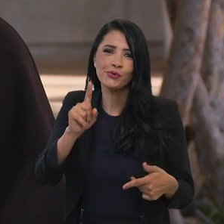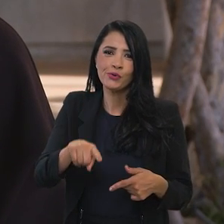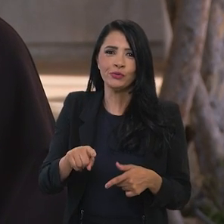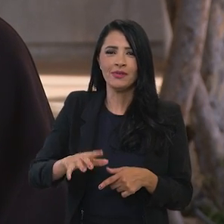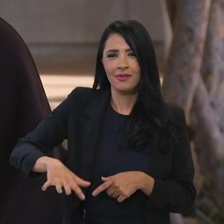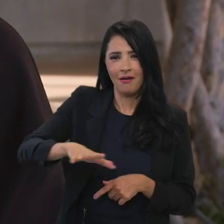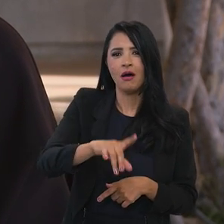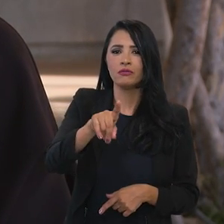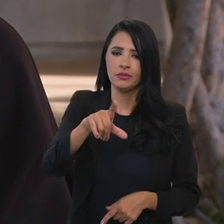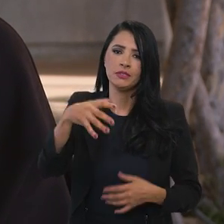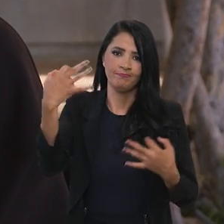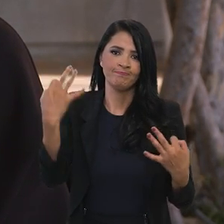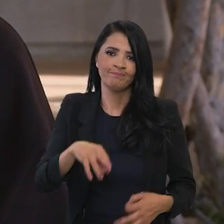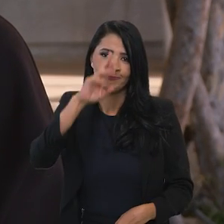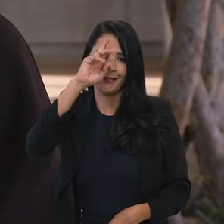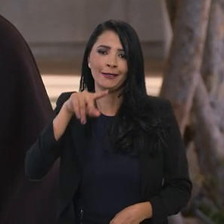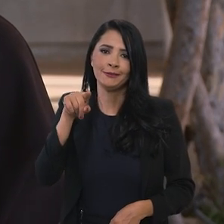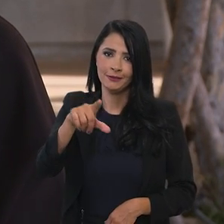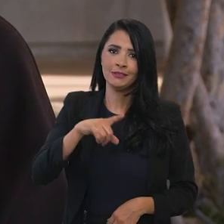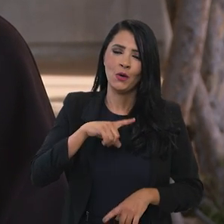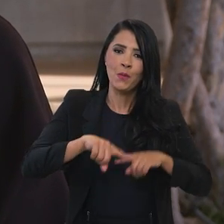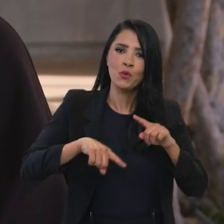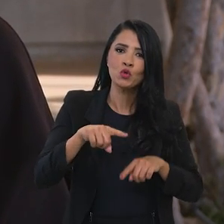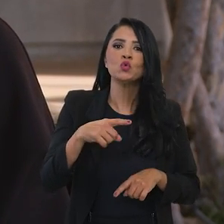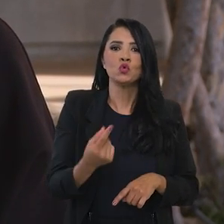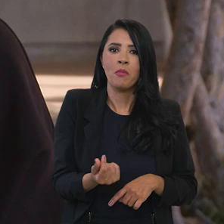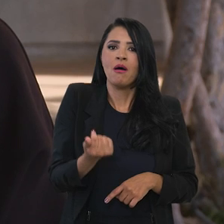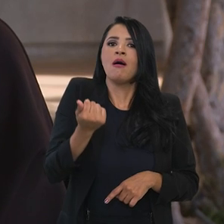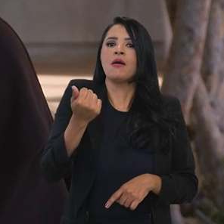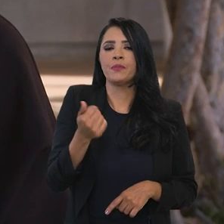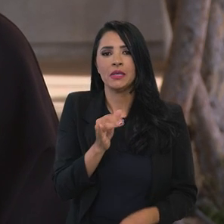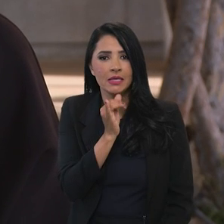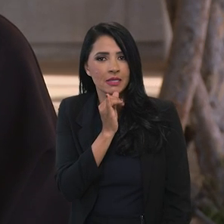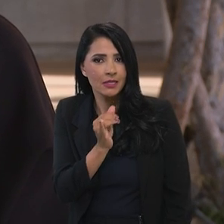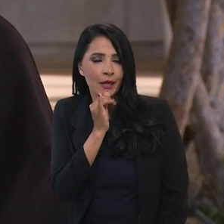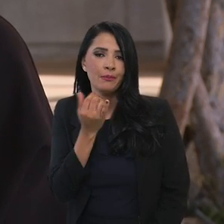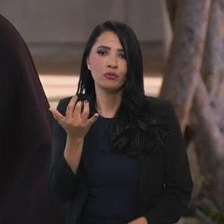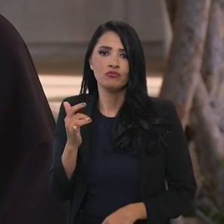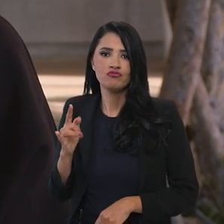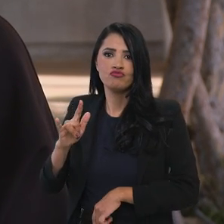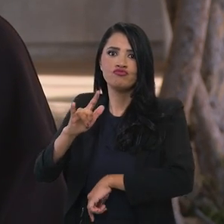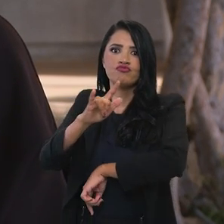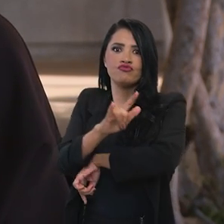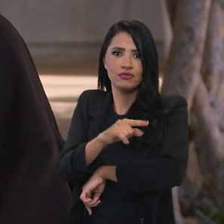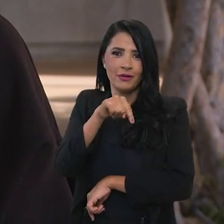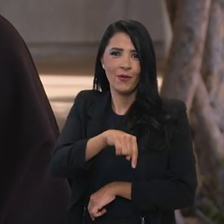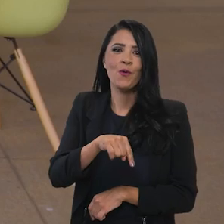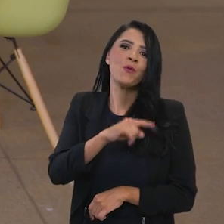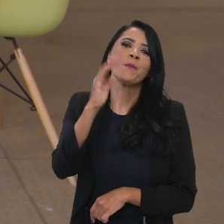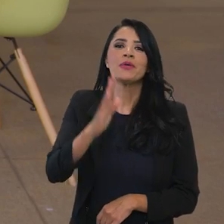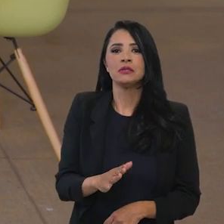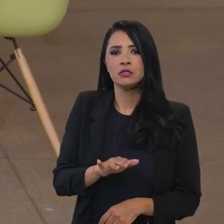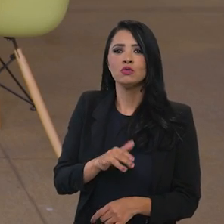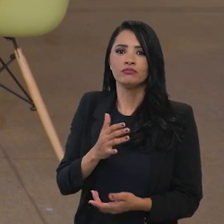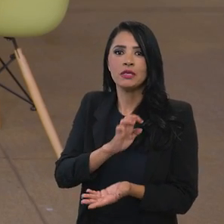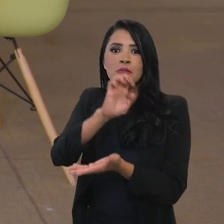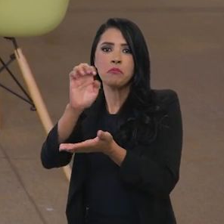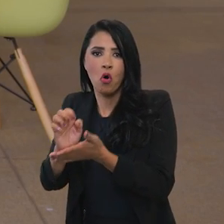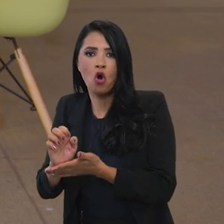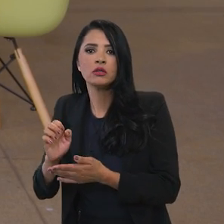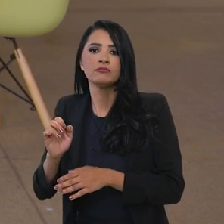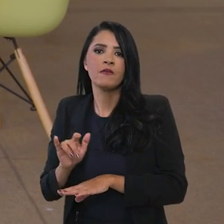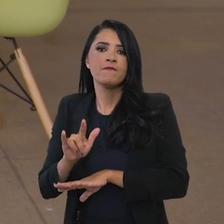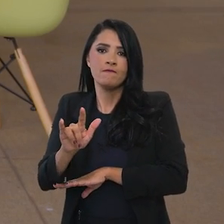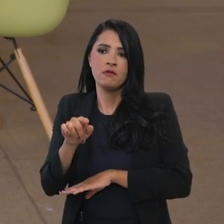especialmente em produtos de maior valor agregado por exemplo aeronaves. O Brasil é um exportador de aviões e os países que são